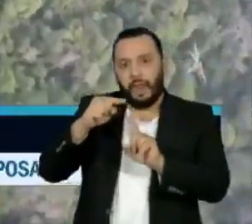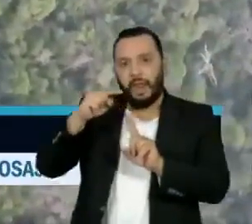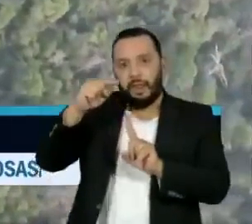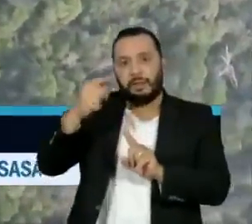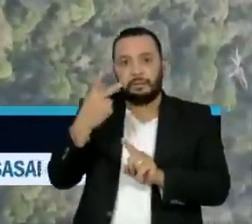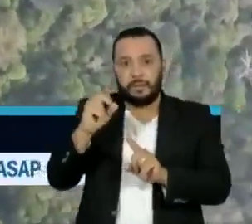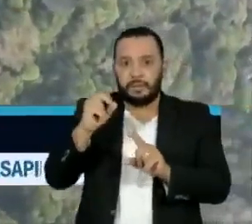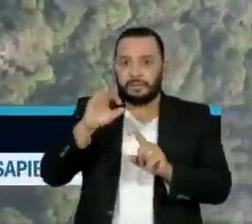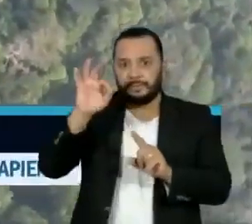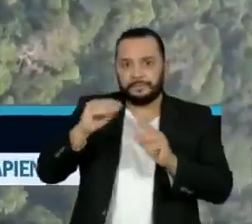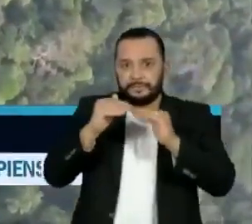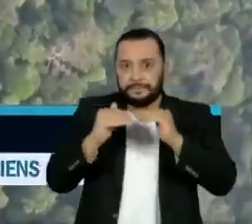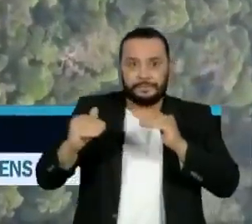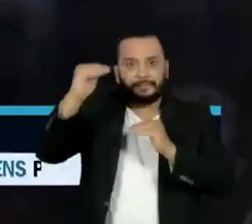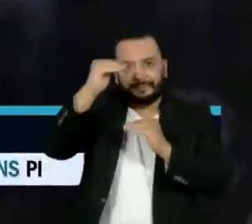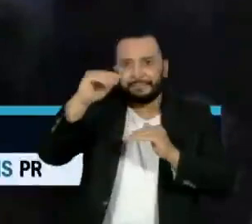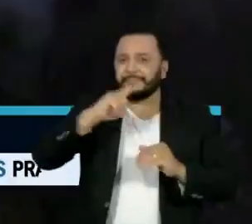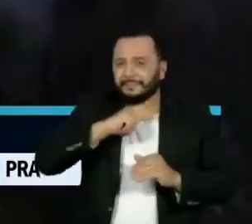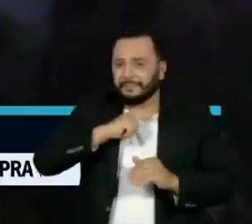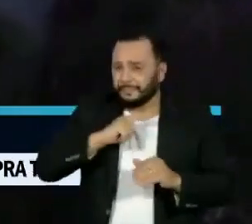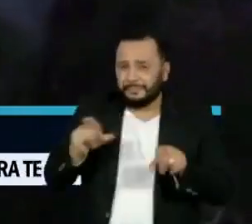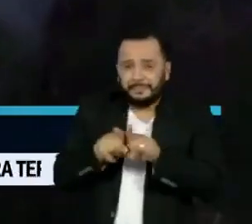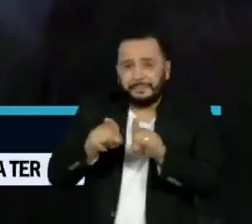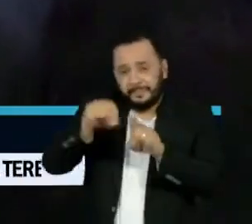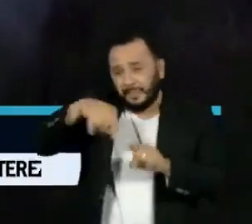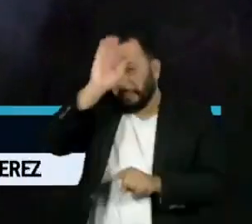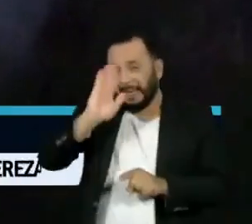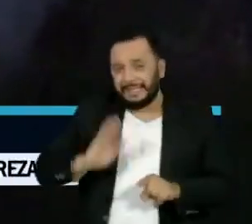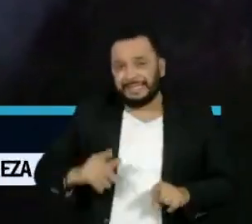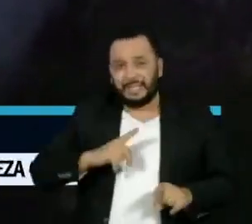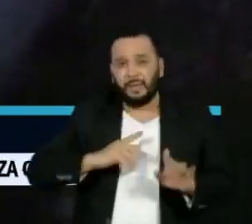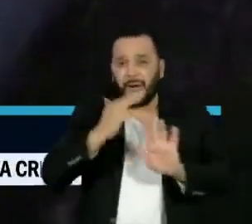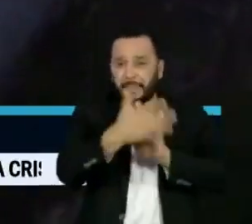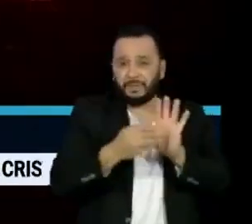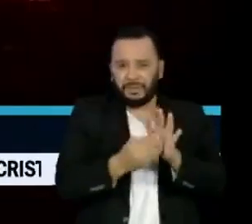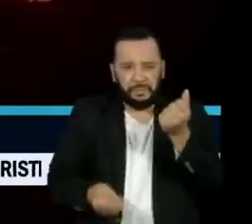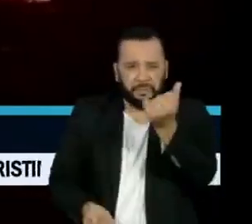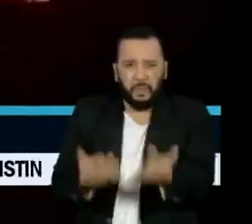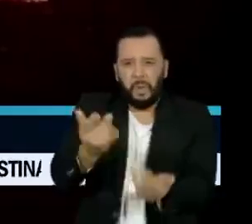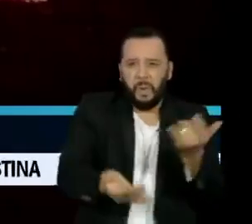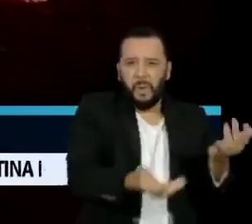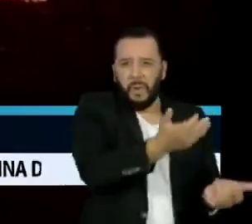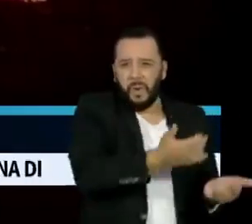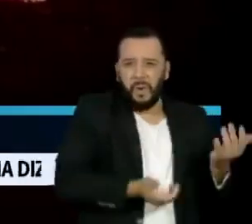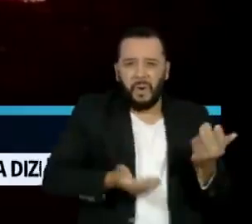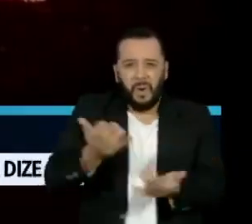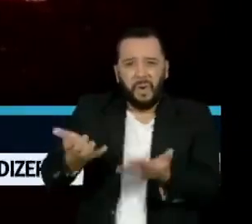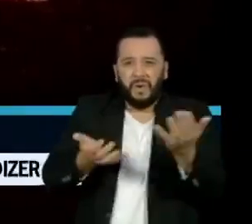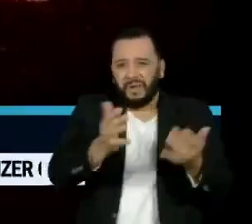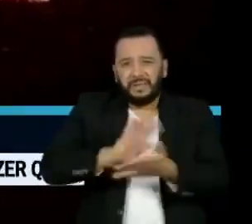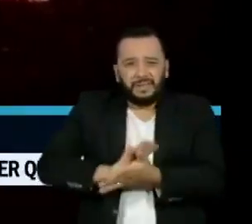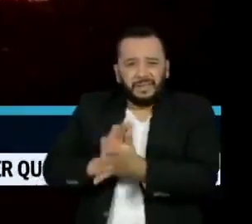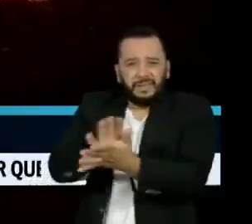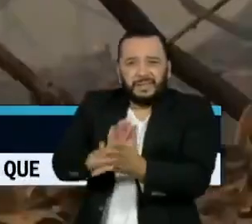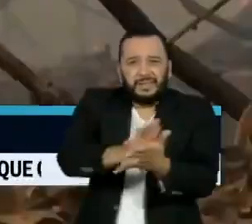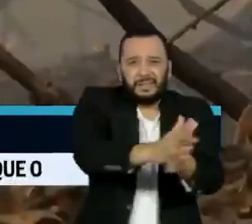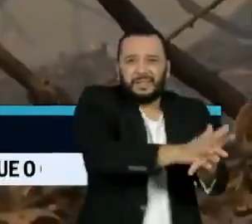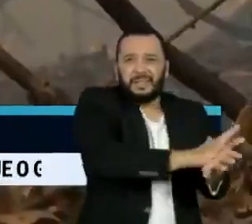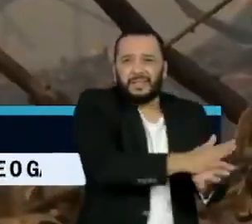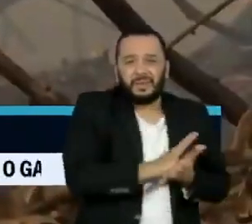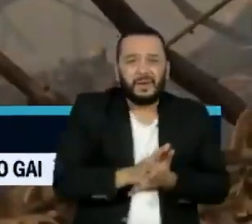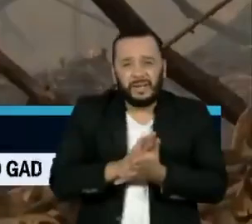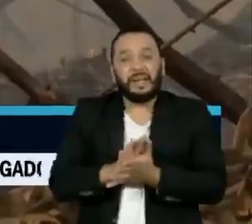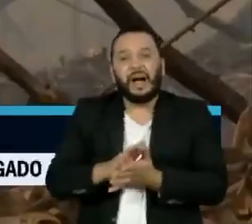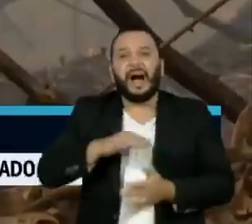No Brasil, o desmatamento e as queimadas criminosas na Amazônia e no Pantanal provocam a destruição do habitat de